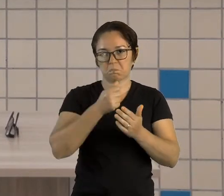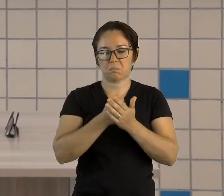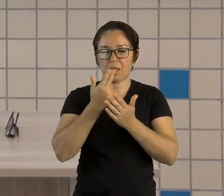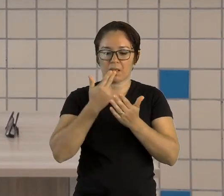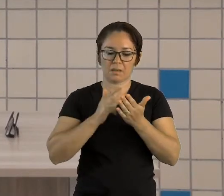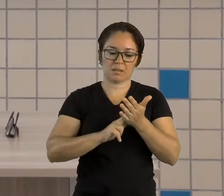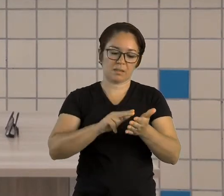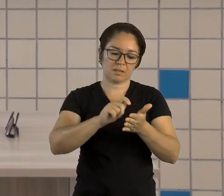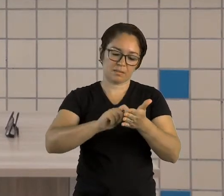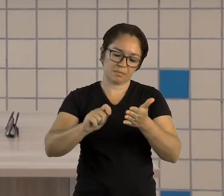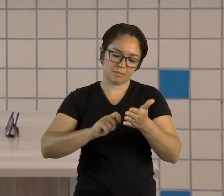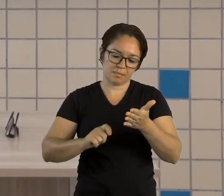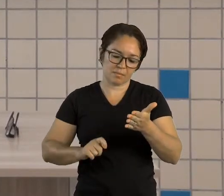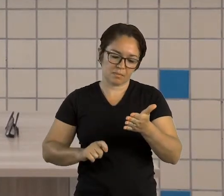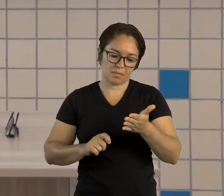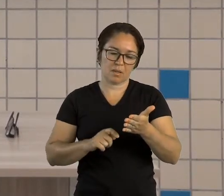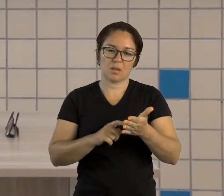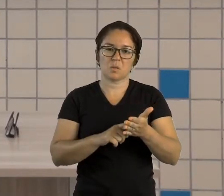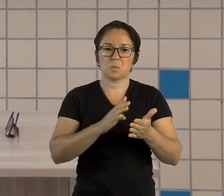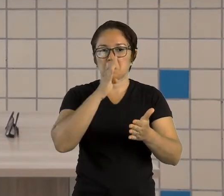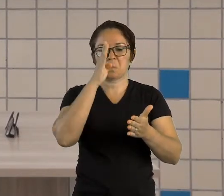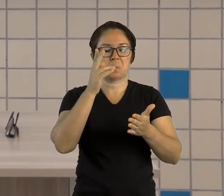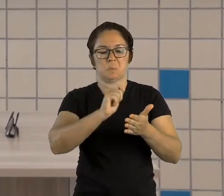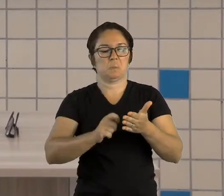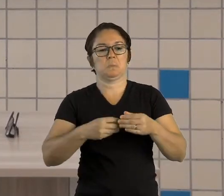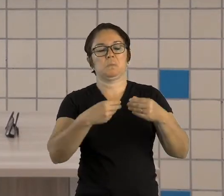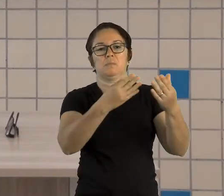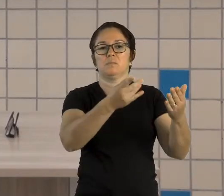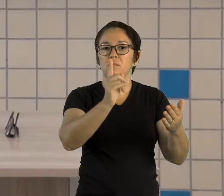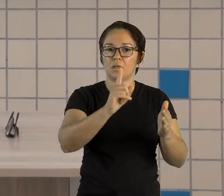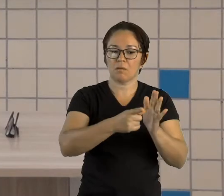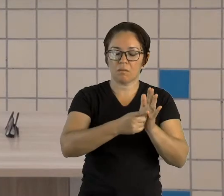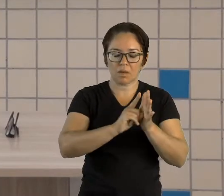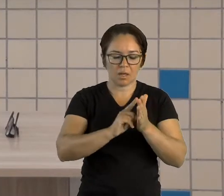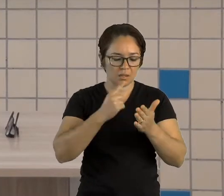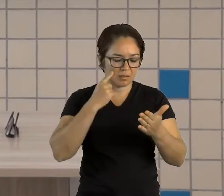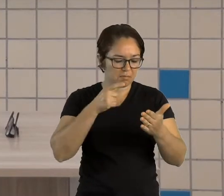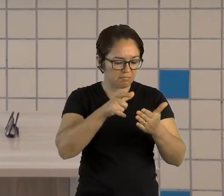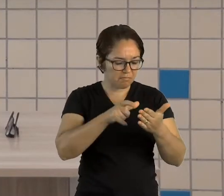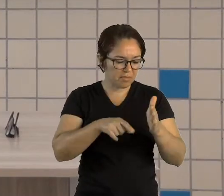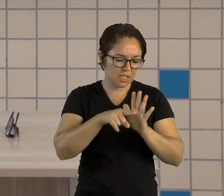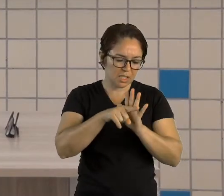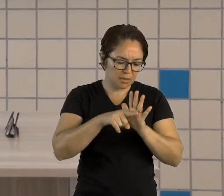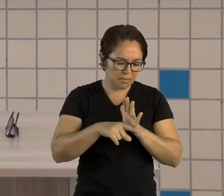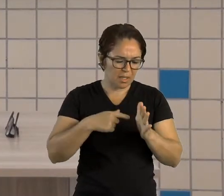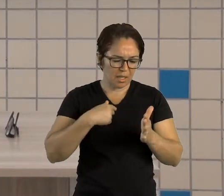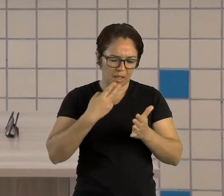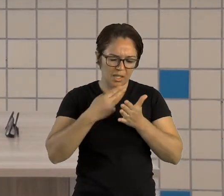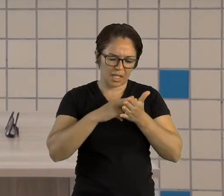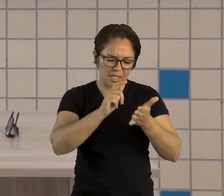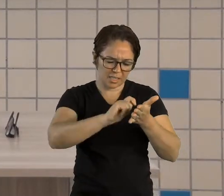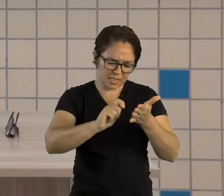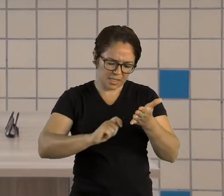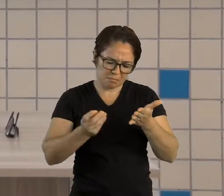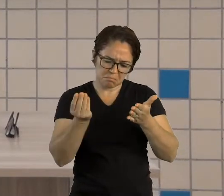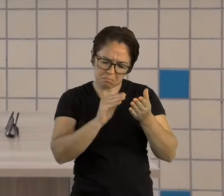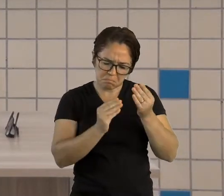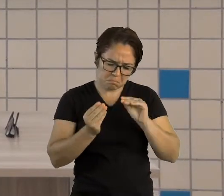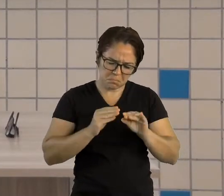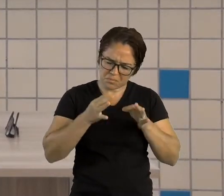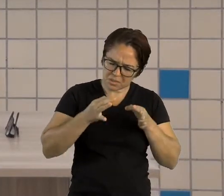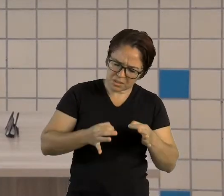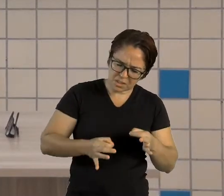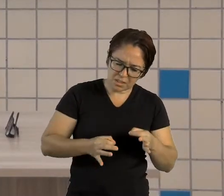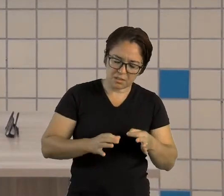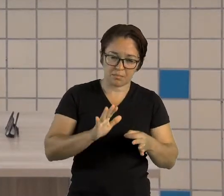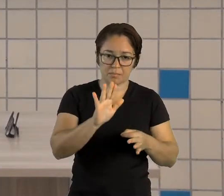a sua carta para verificar se você seguiu todas as orientações. Neste momento peço que você pegue a sua